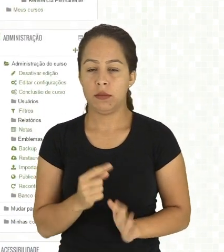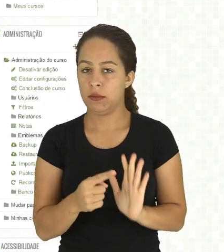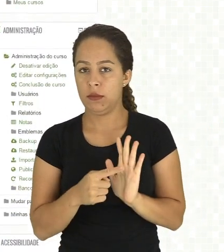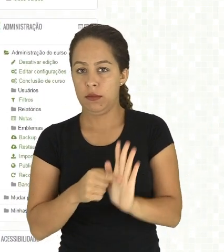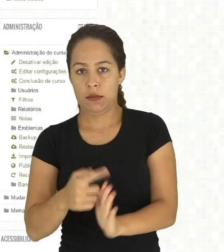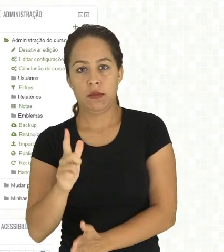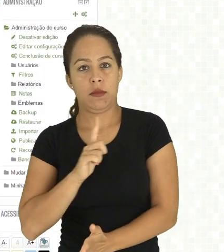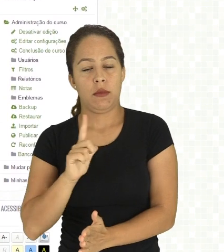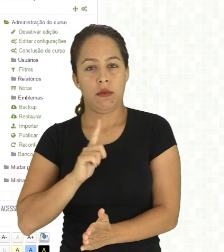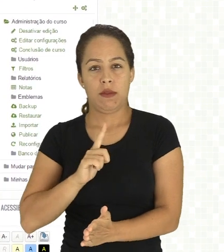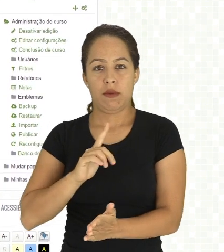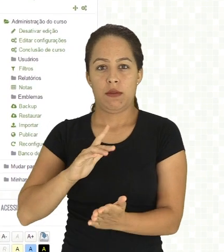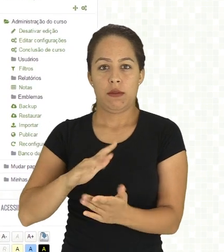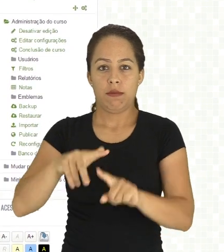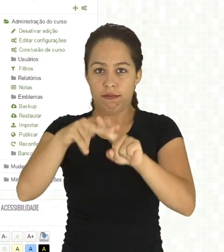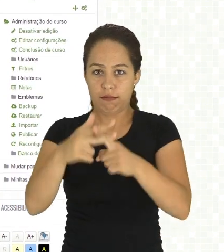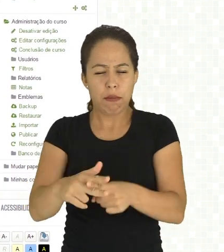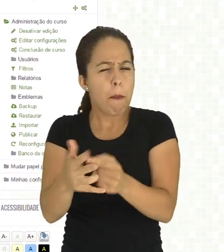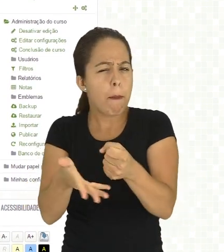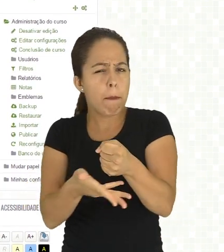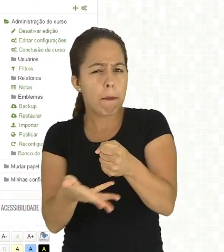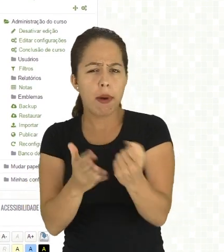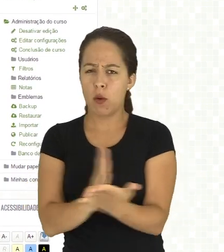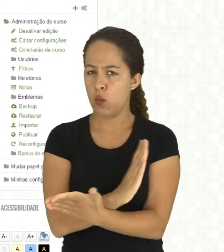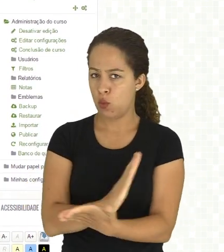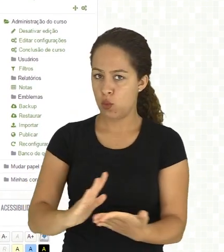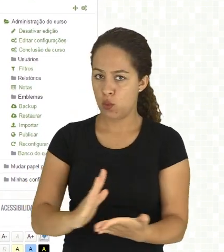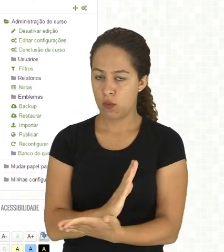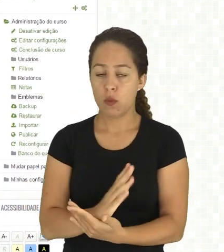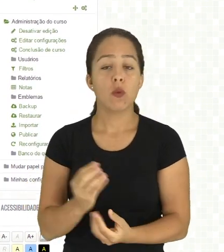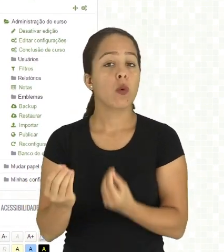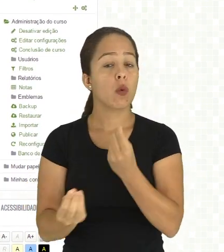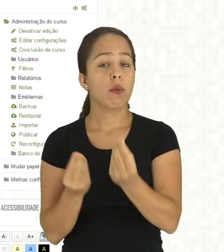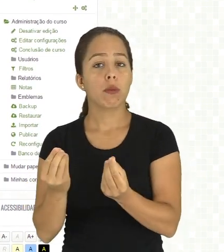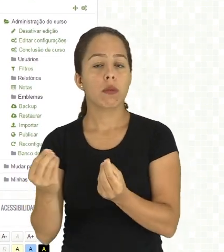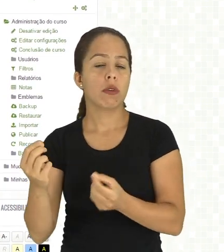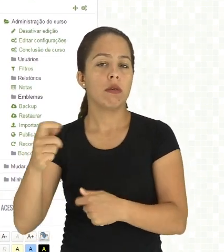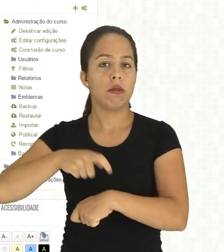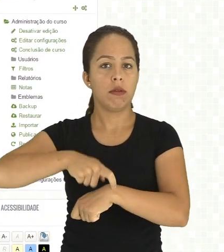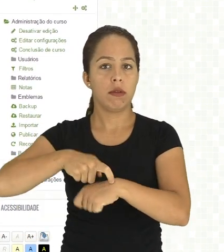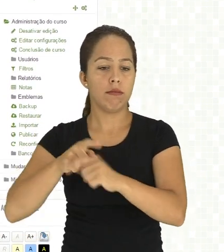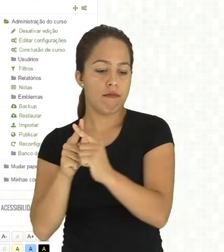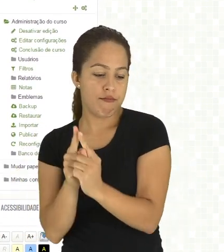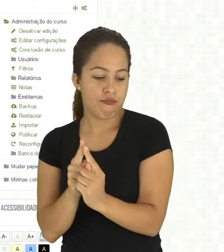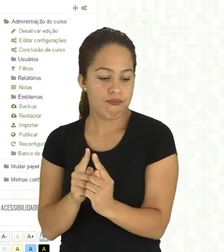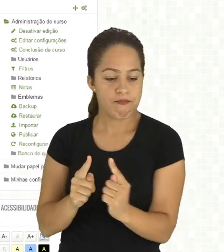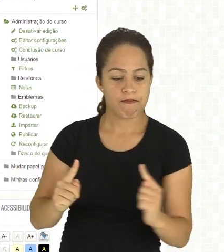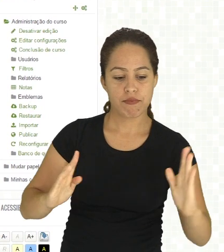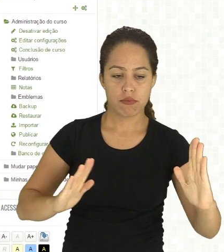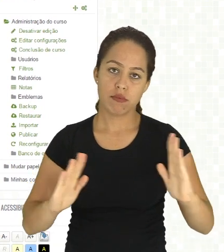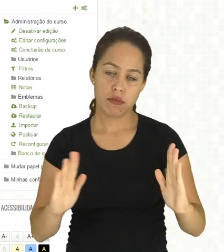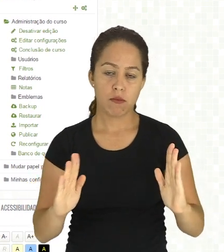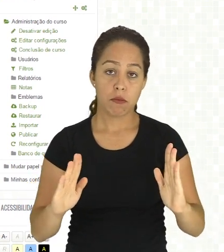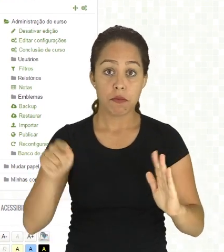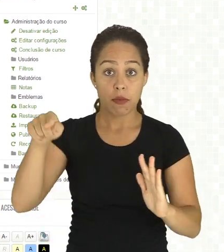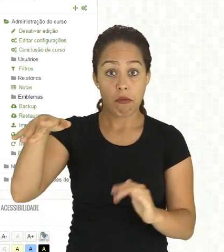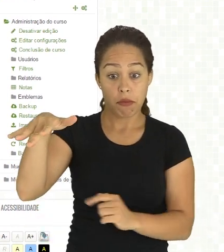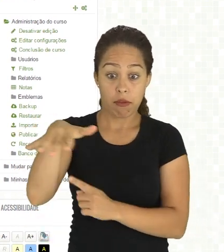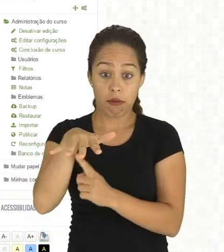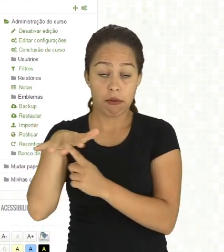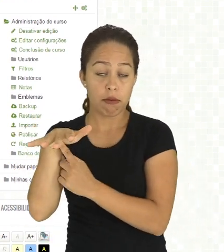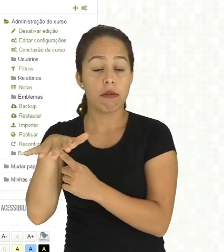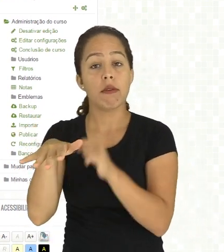A gente vai mostrar algumas configurações básicas do questionário, começar pela duração, que é a configuração mais importante.